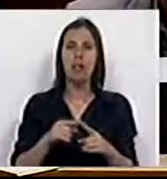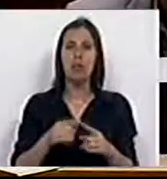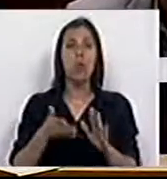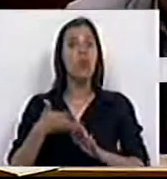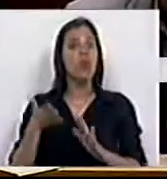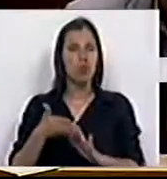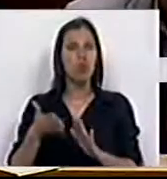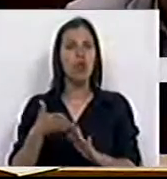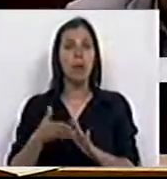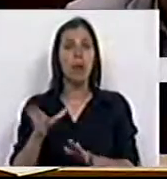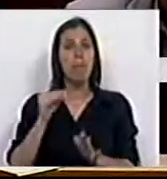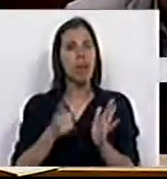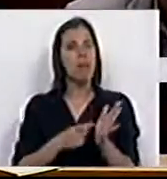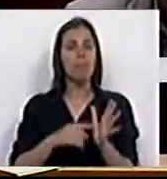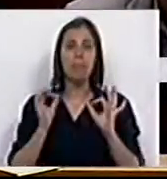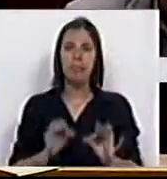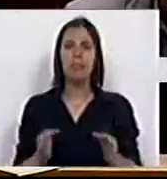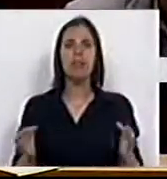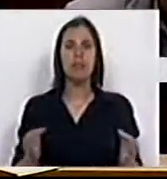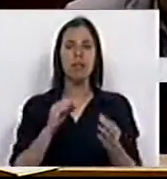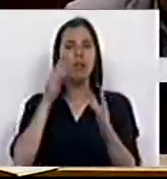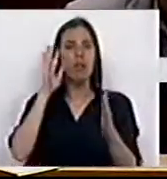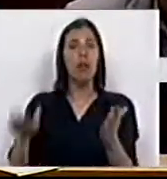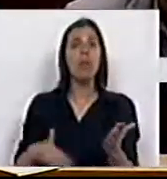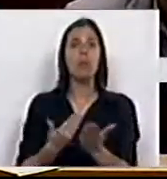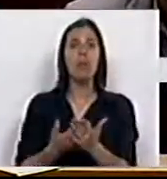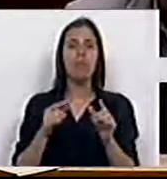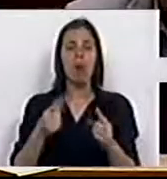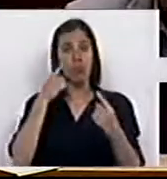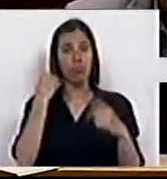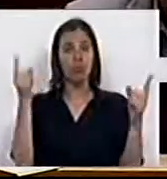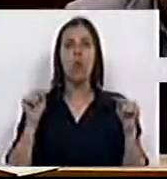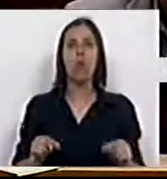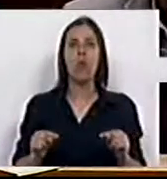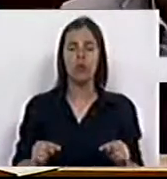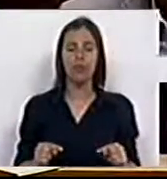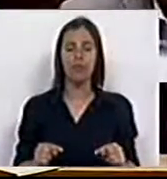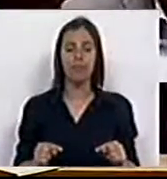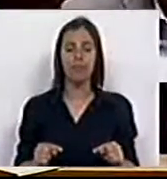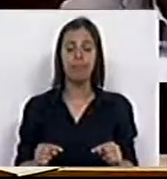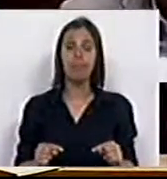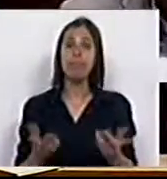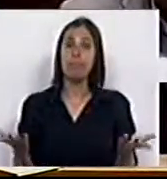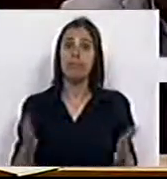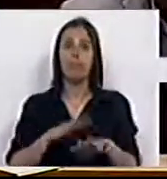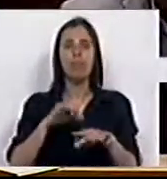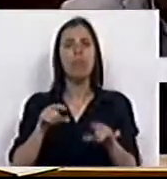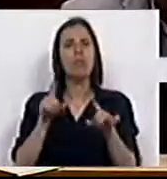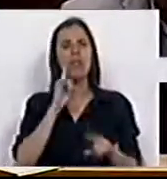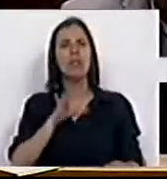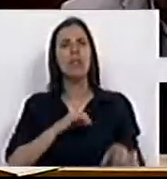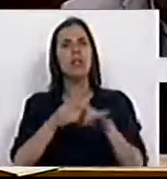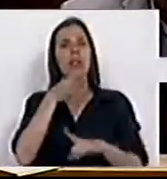urgente e mais necessária a proposta que aqui trazemos hoje. E por isso,